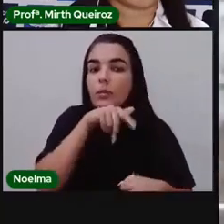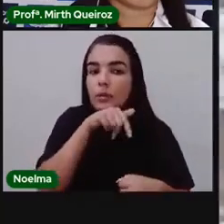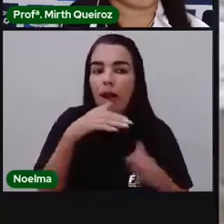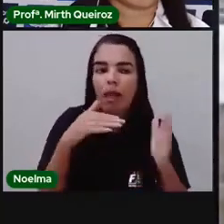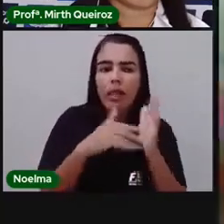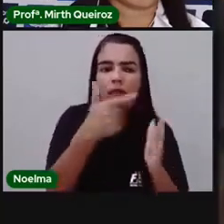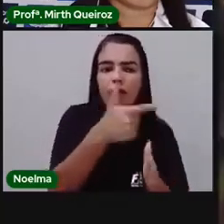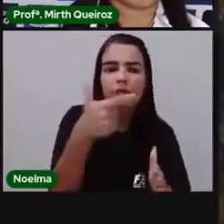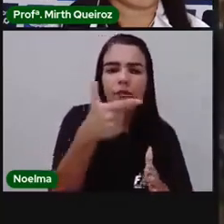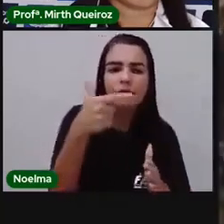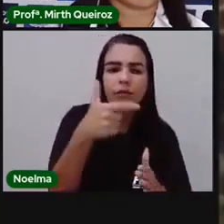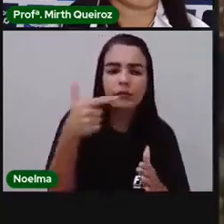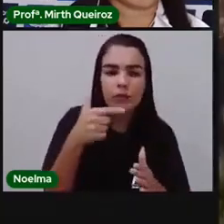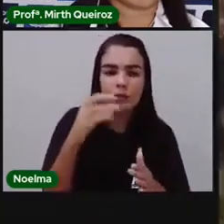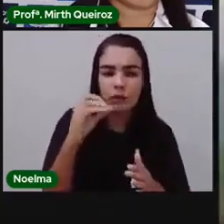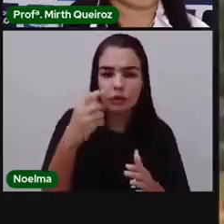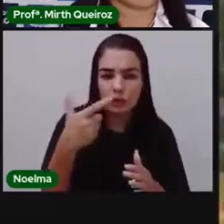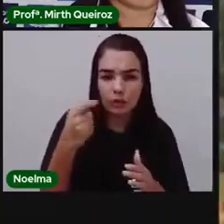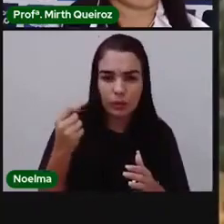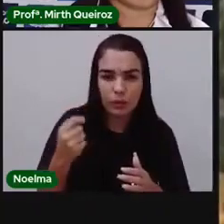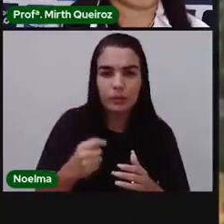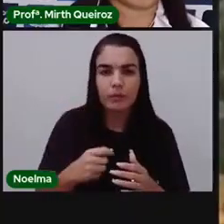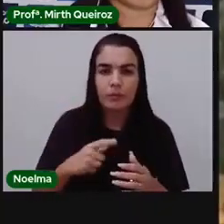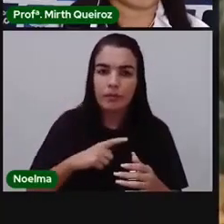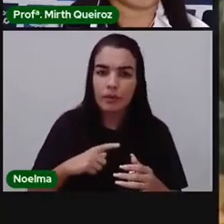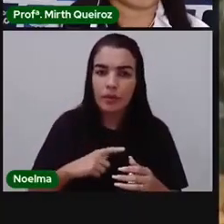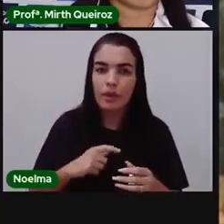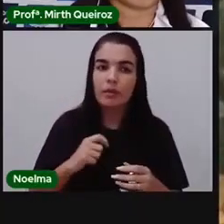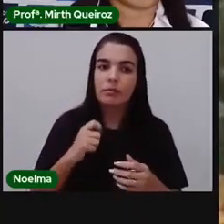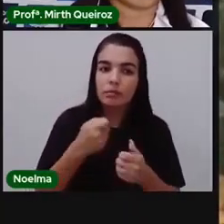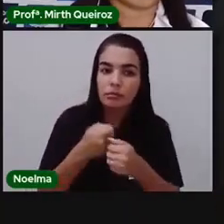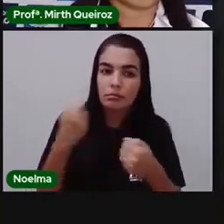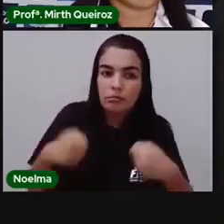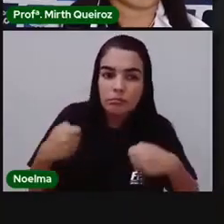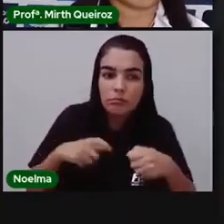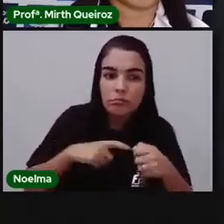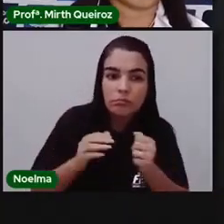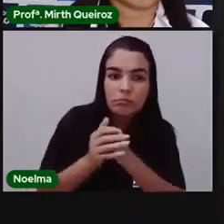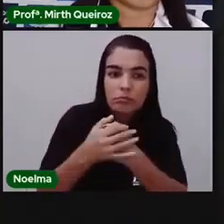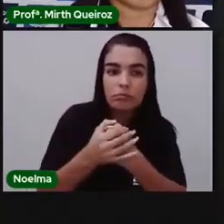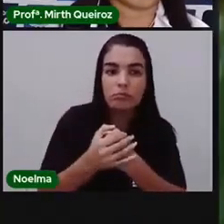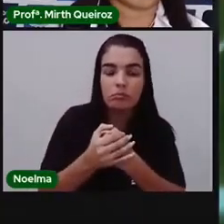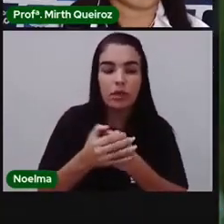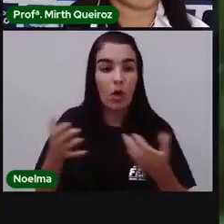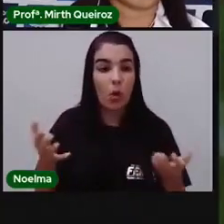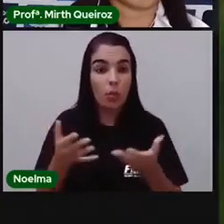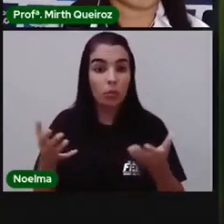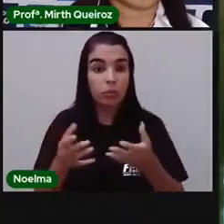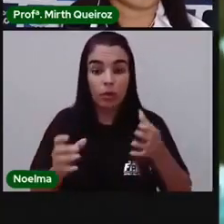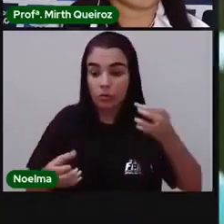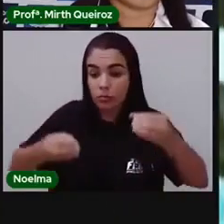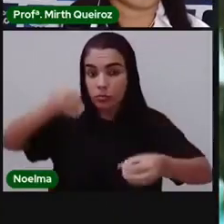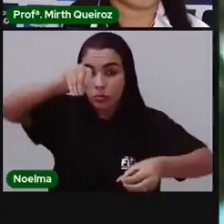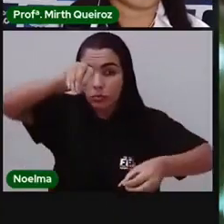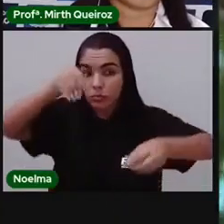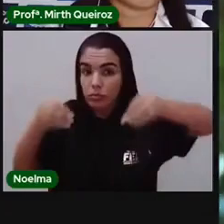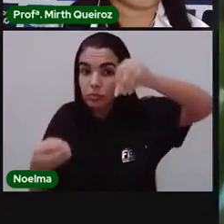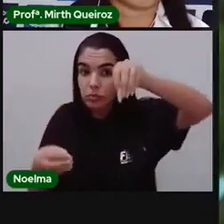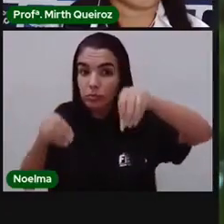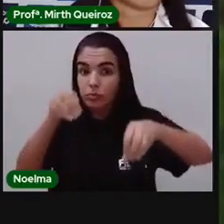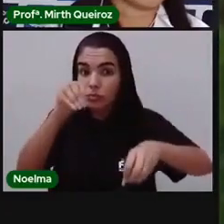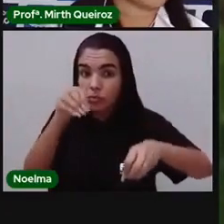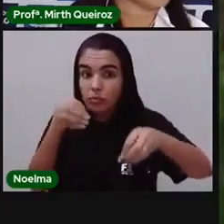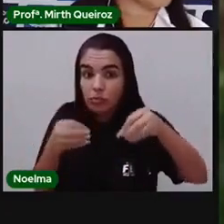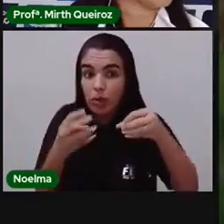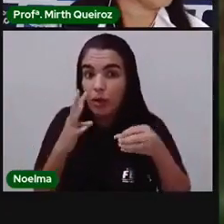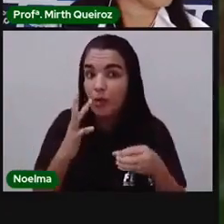fauna e da flora que sofrem risco devem estar sob medida de proteção. Hoje, no Laboratório 2000, vamos conhecer um pouco mais sobre os